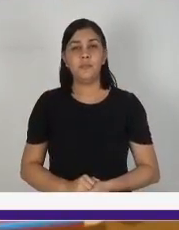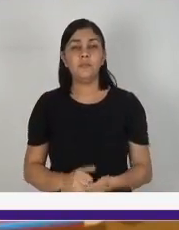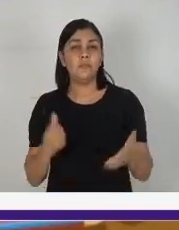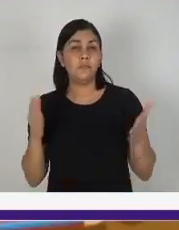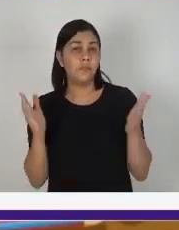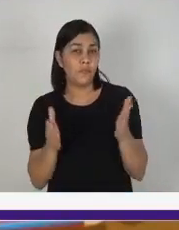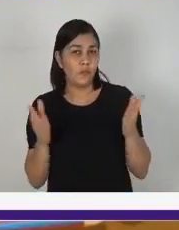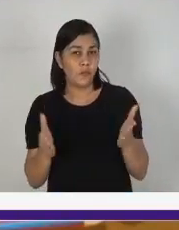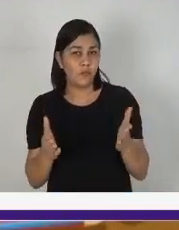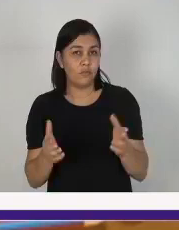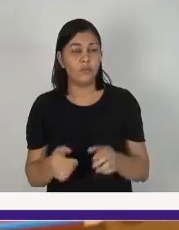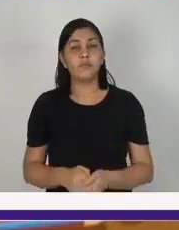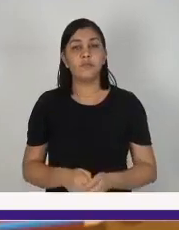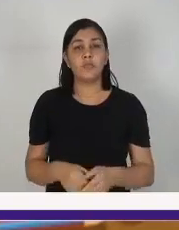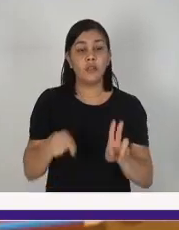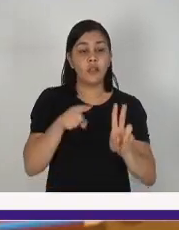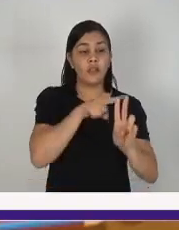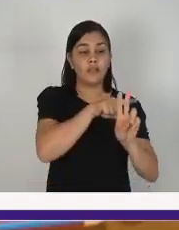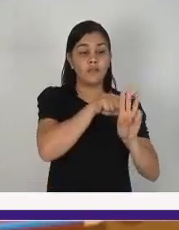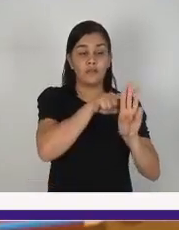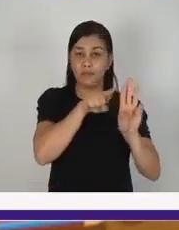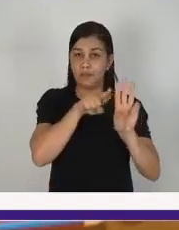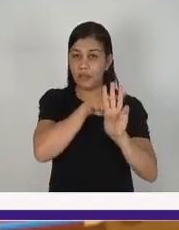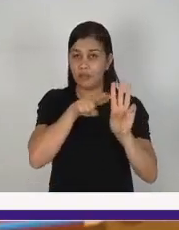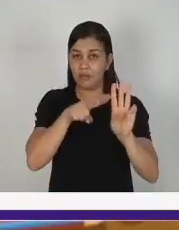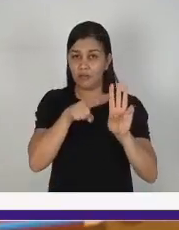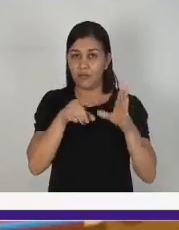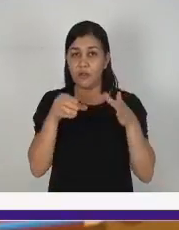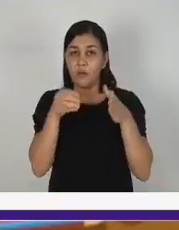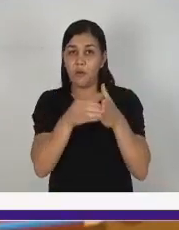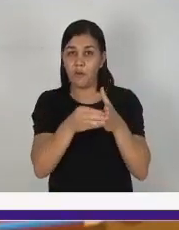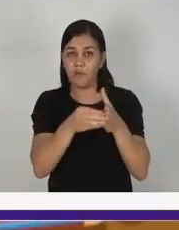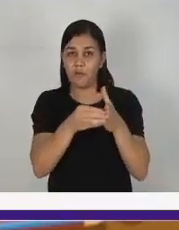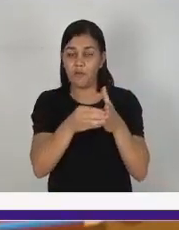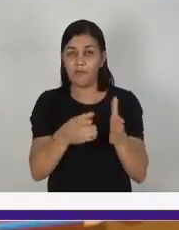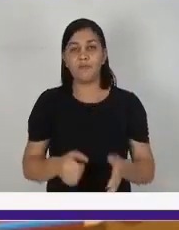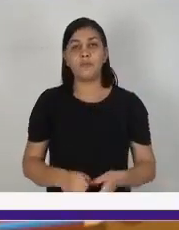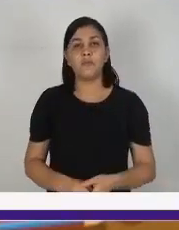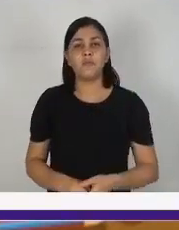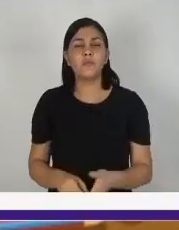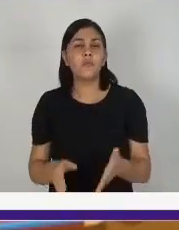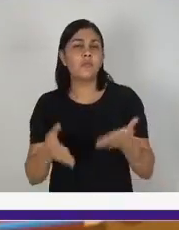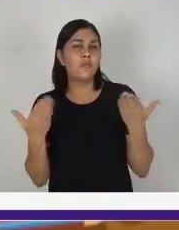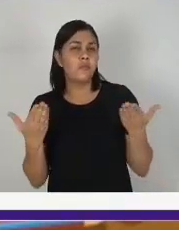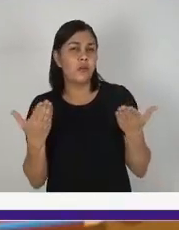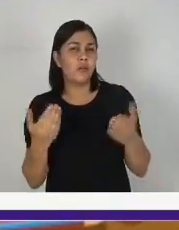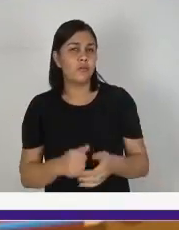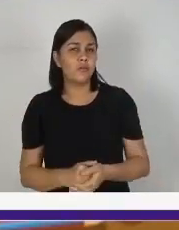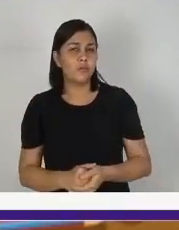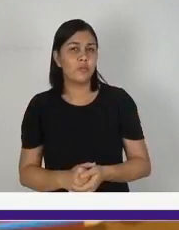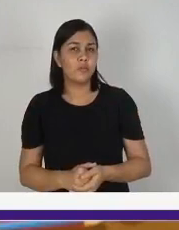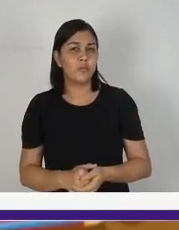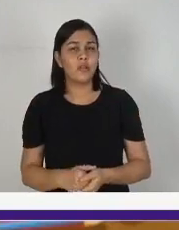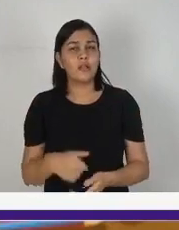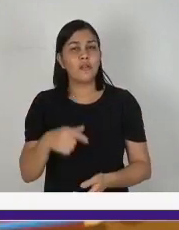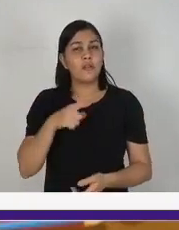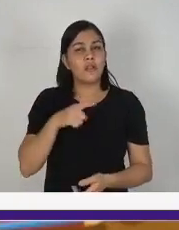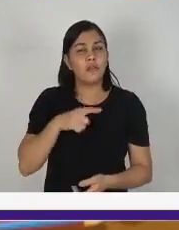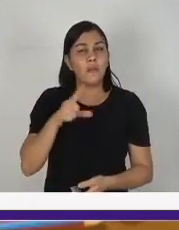três copos. Qual desses três copos vai caber menos café?